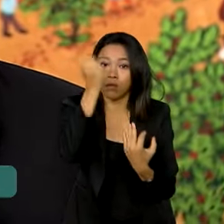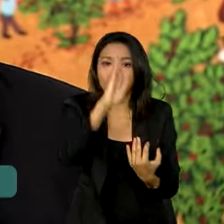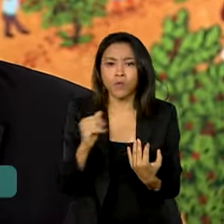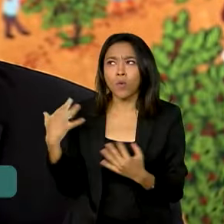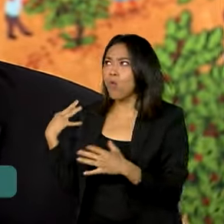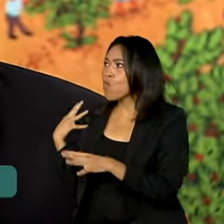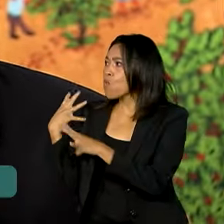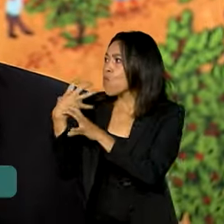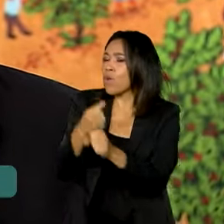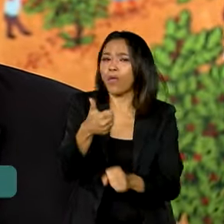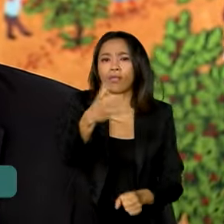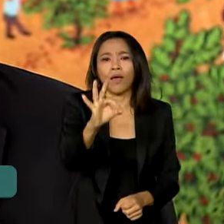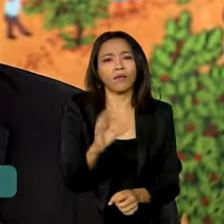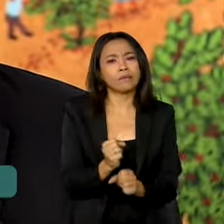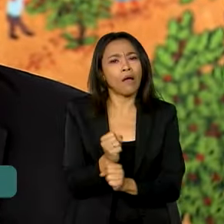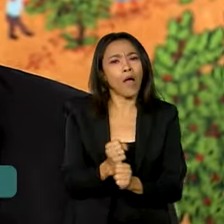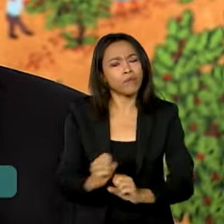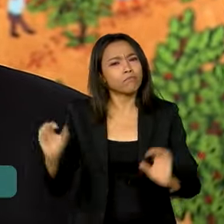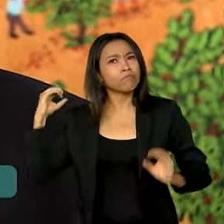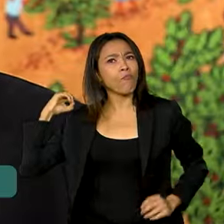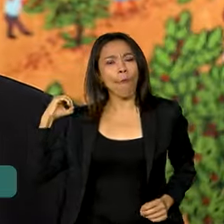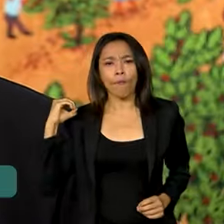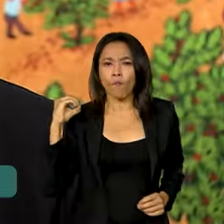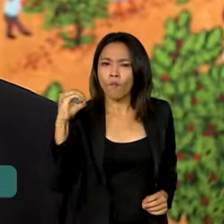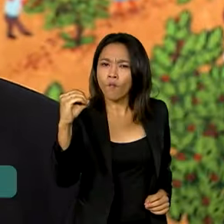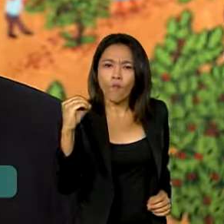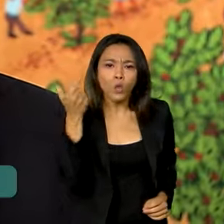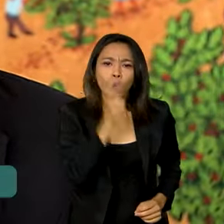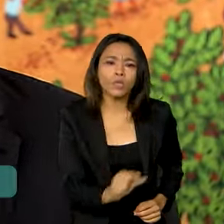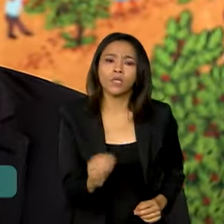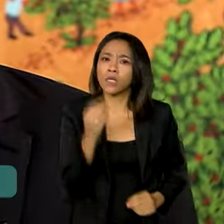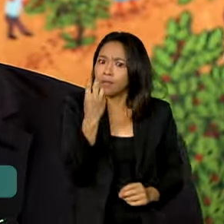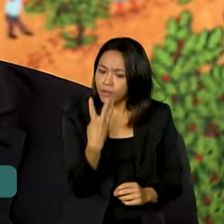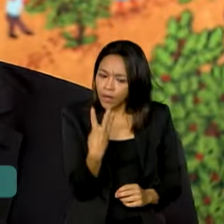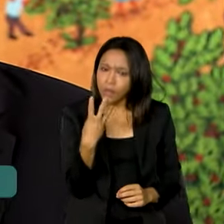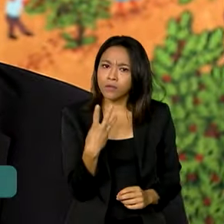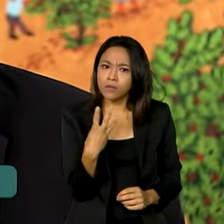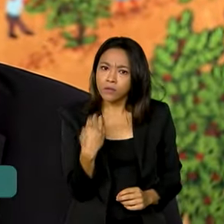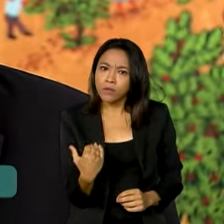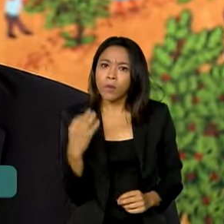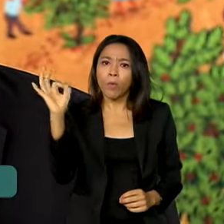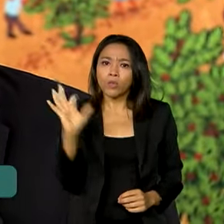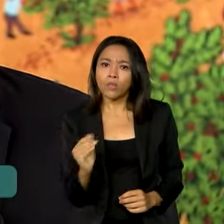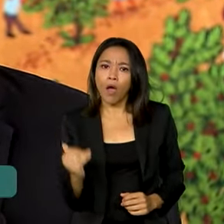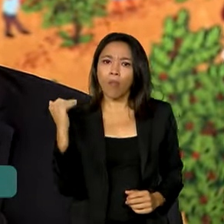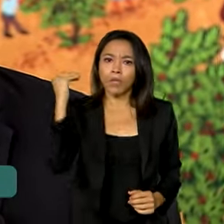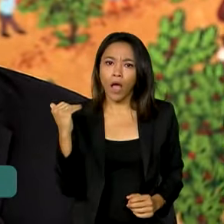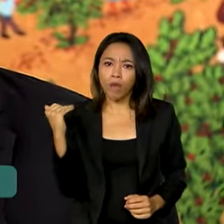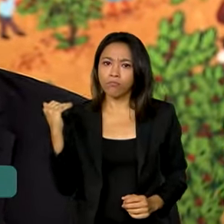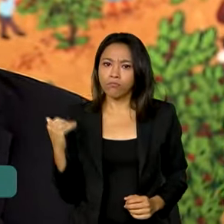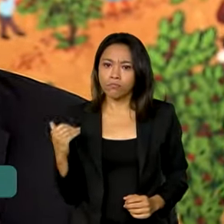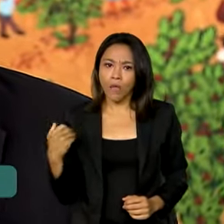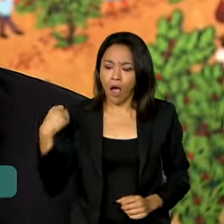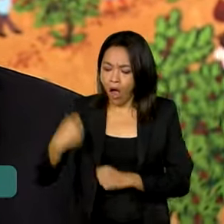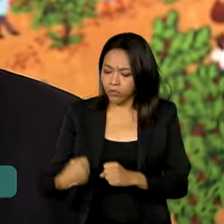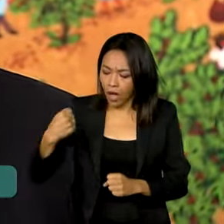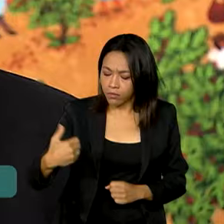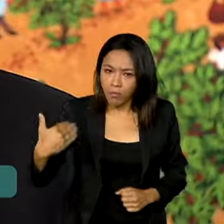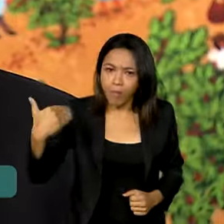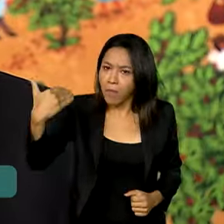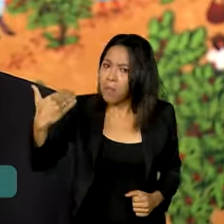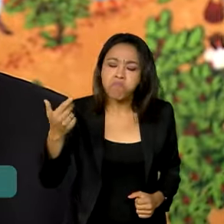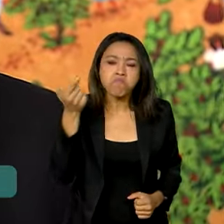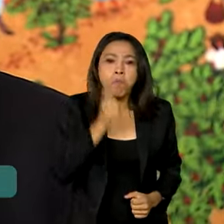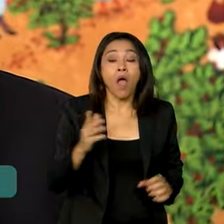não vivia uma situação de poder crescer mais de 3% por dois anos consecutivos. Estamos confirmando cada vez